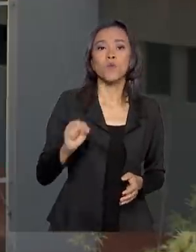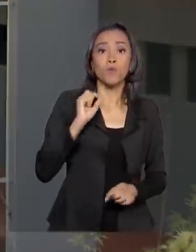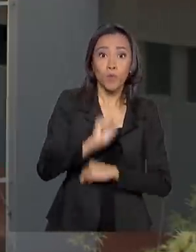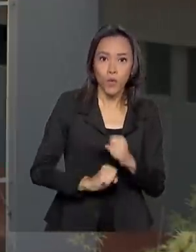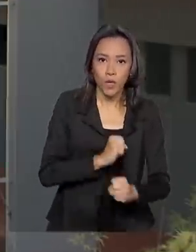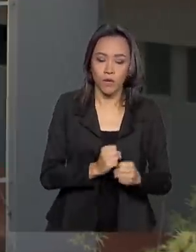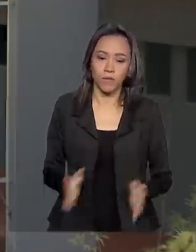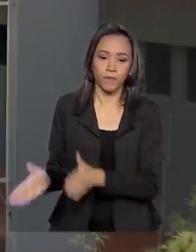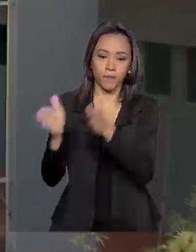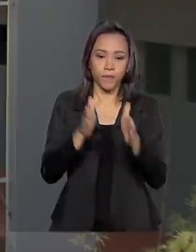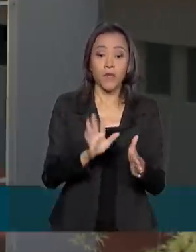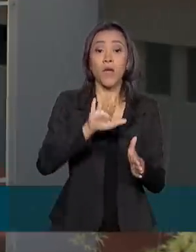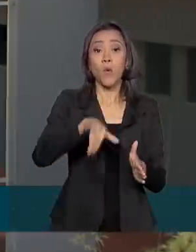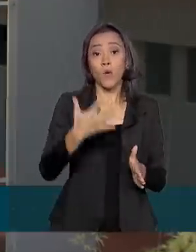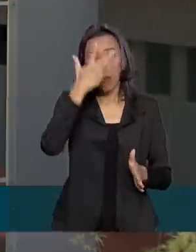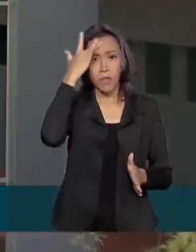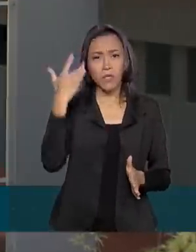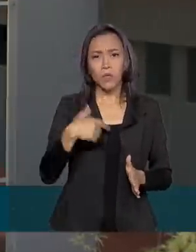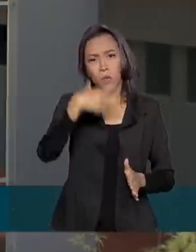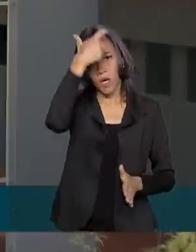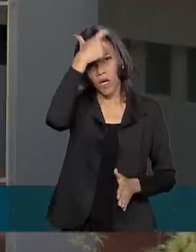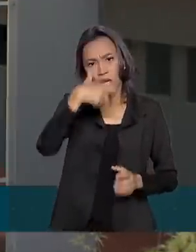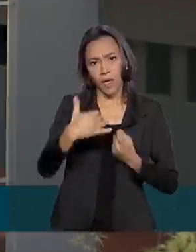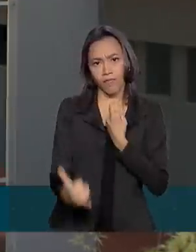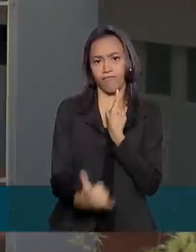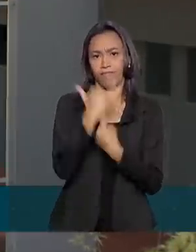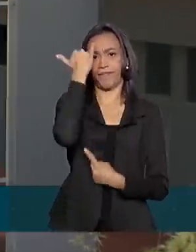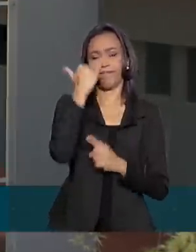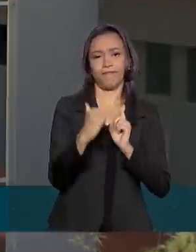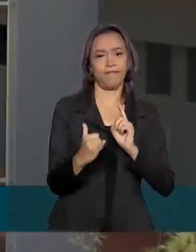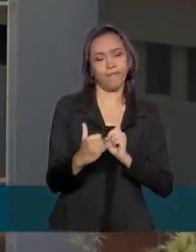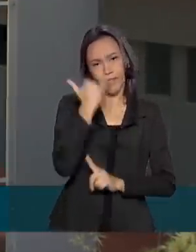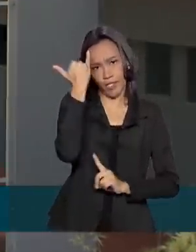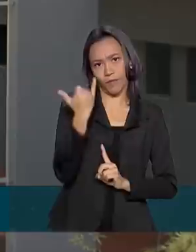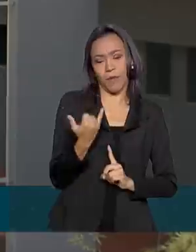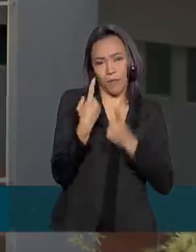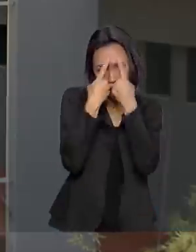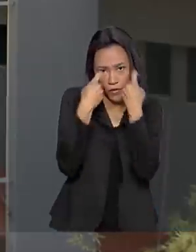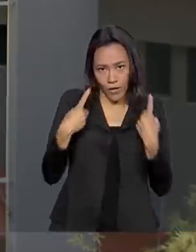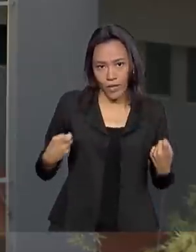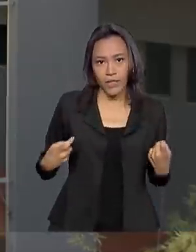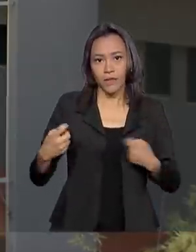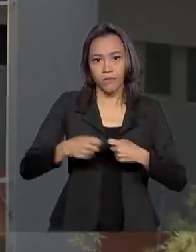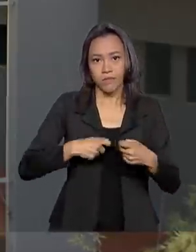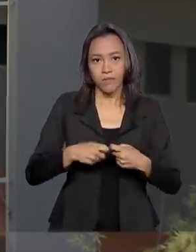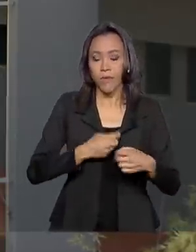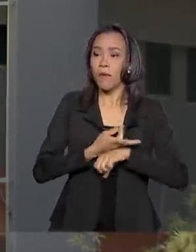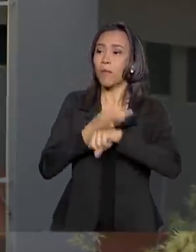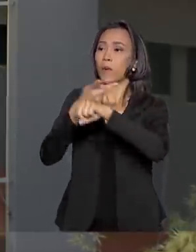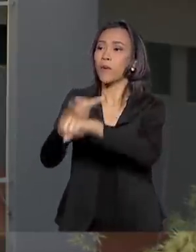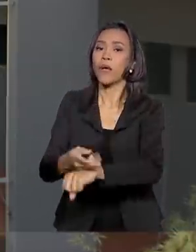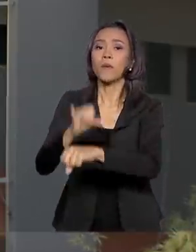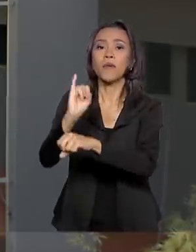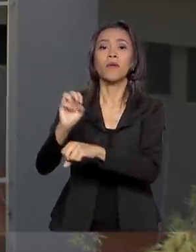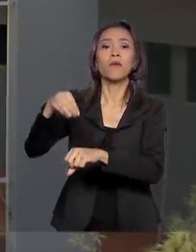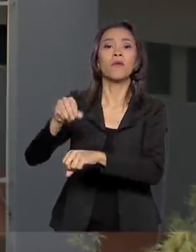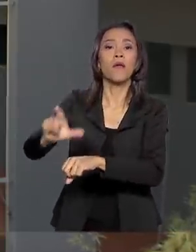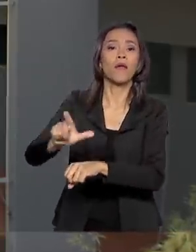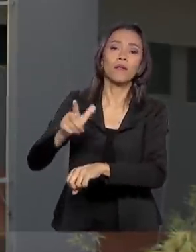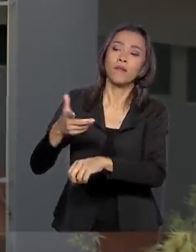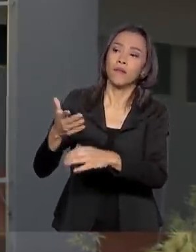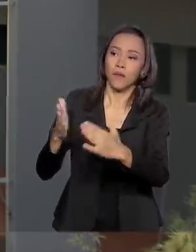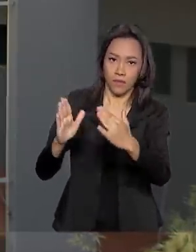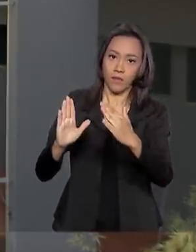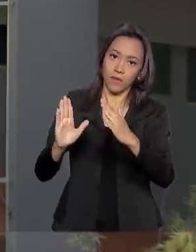pessoa é vítima de violência sexual, costuma passar por exames no Instituto Médico Legal para a coleta de vestígios.